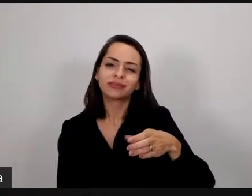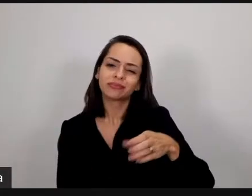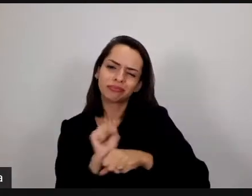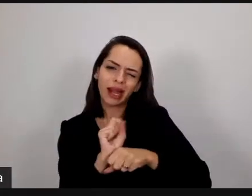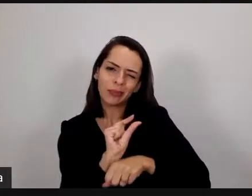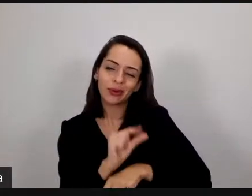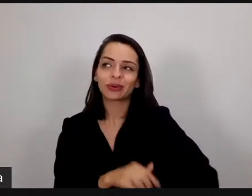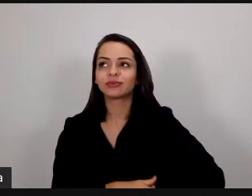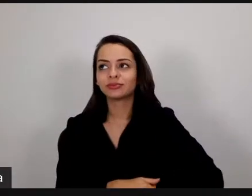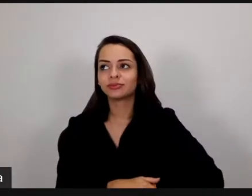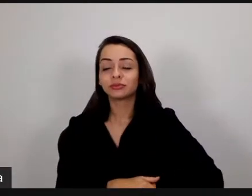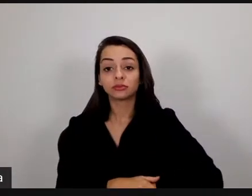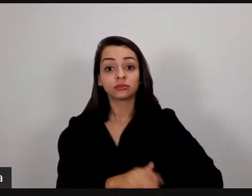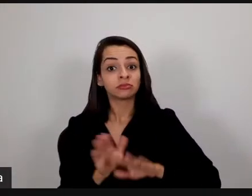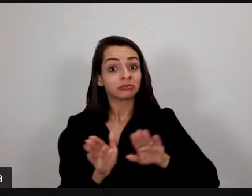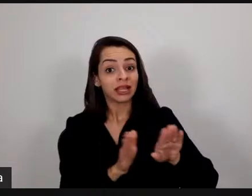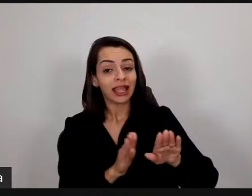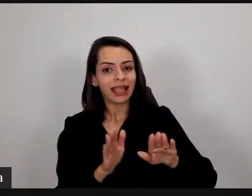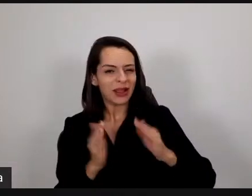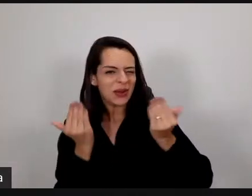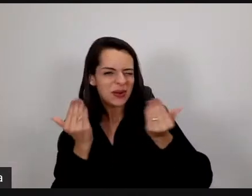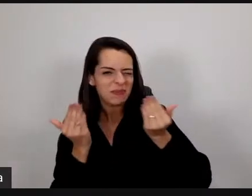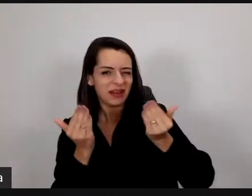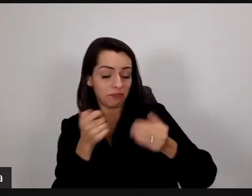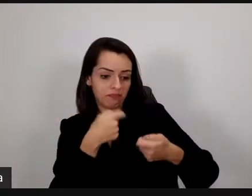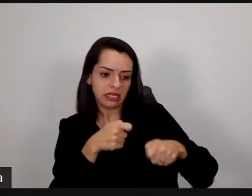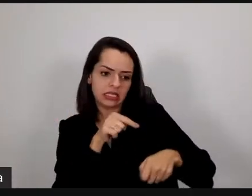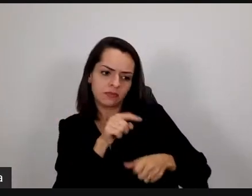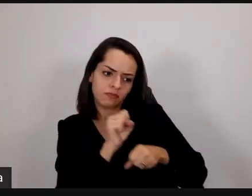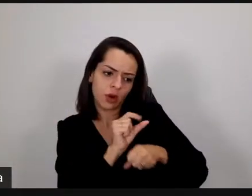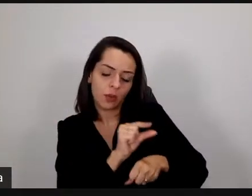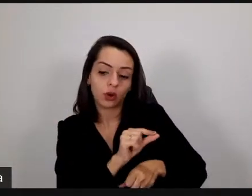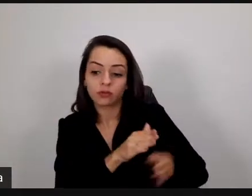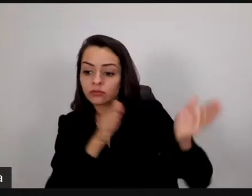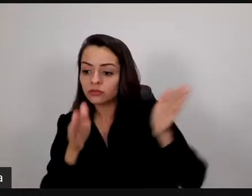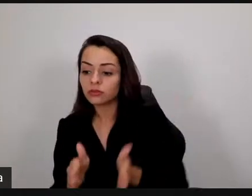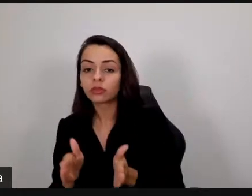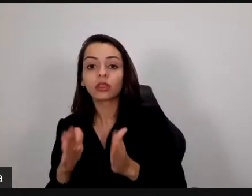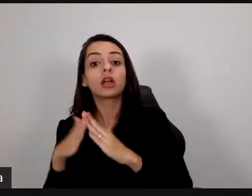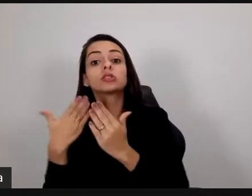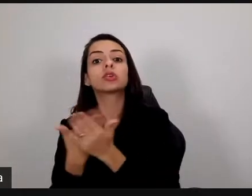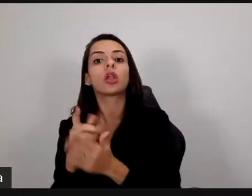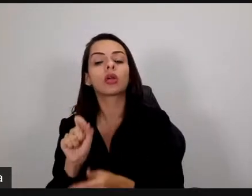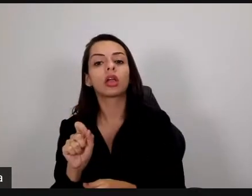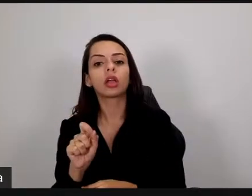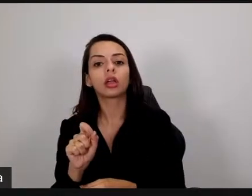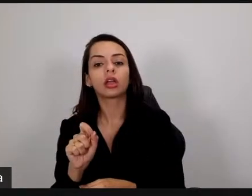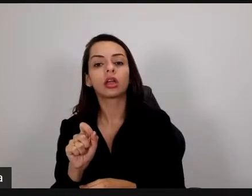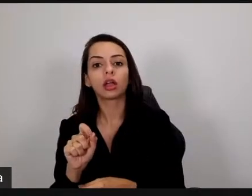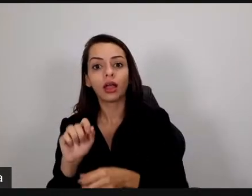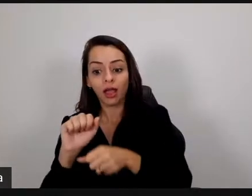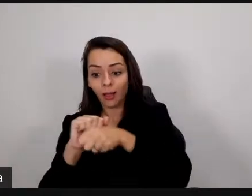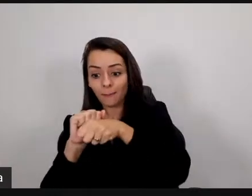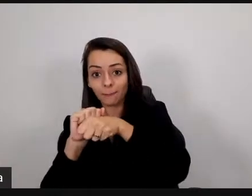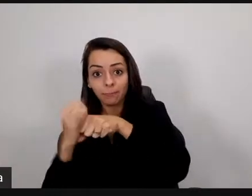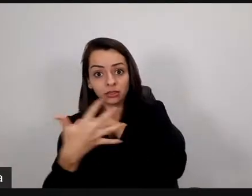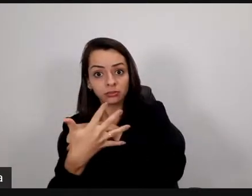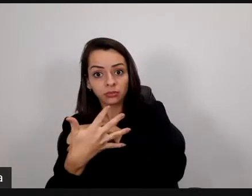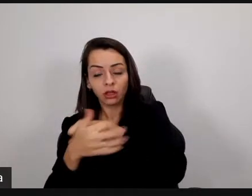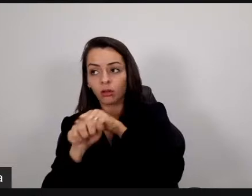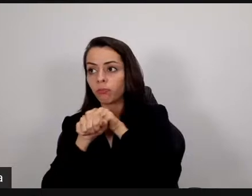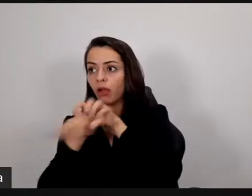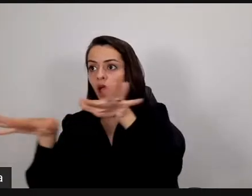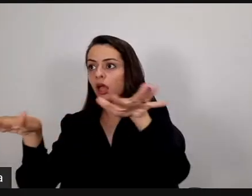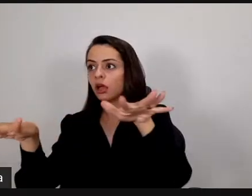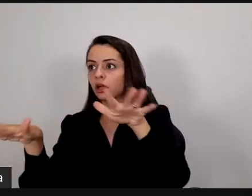fecharam numa semana por conta da pandemia, dez dias depois reabrimos de forma online. E os professores tiveram que reaprender. Um